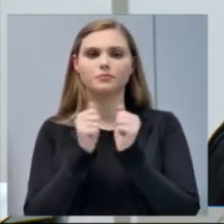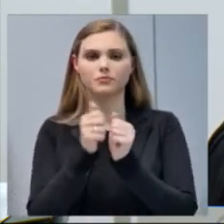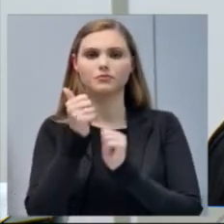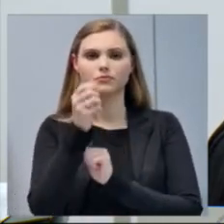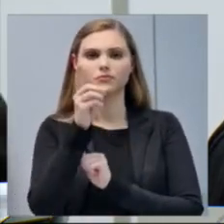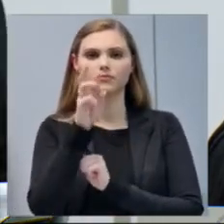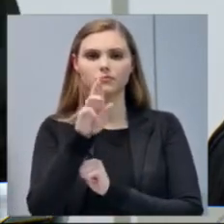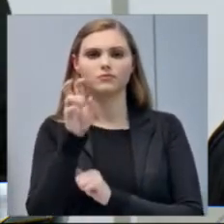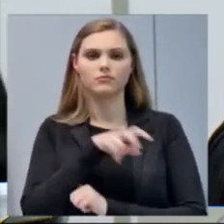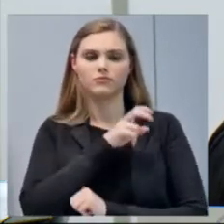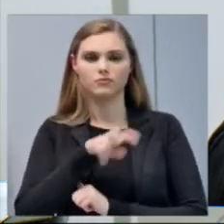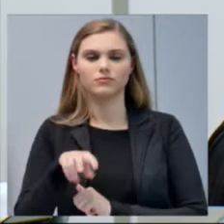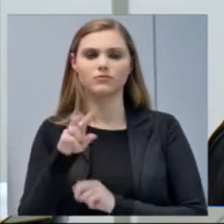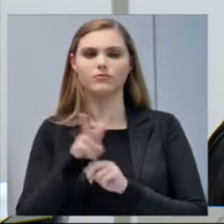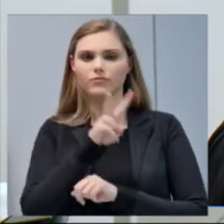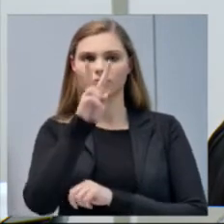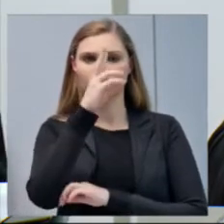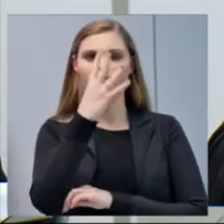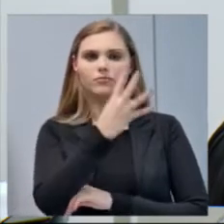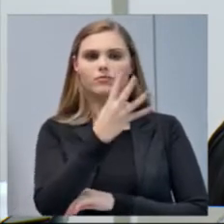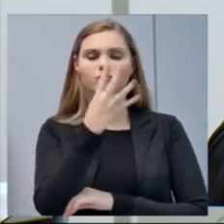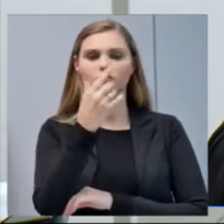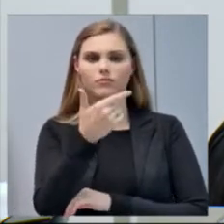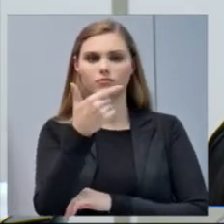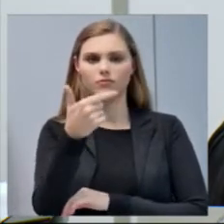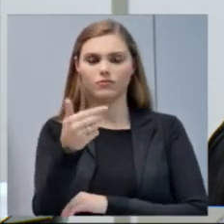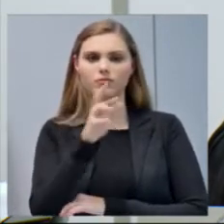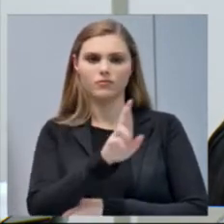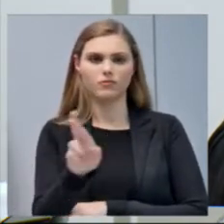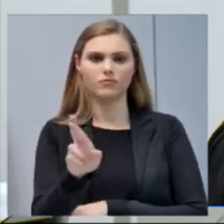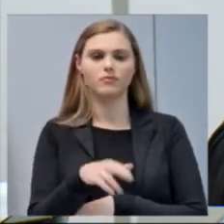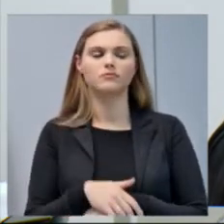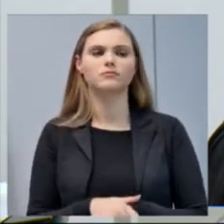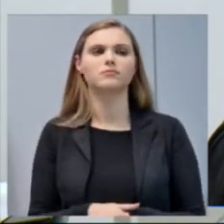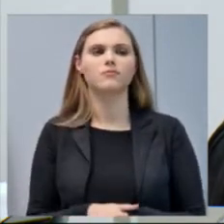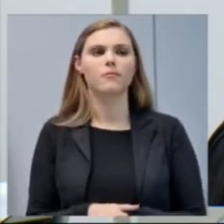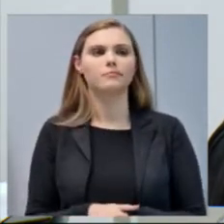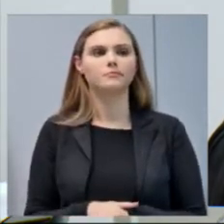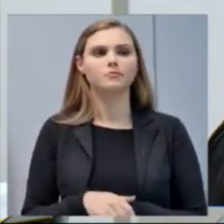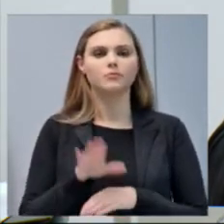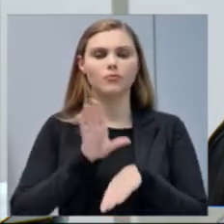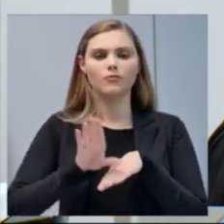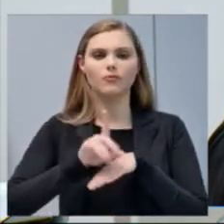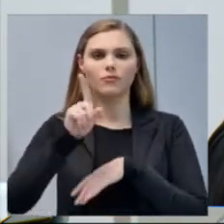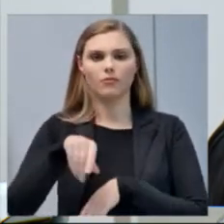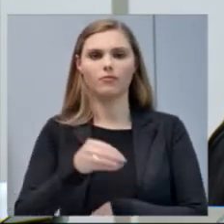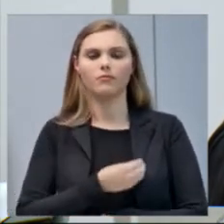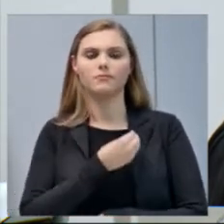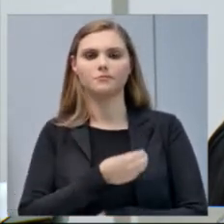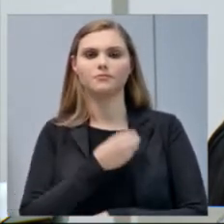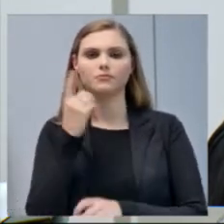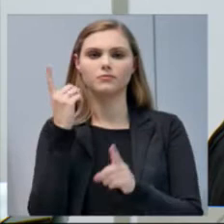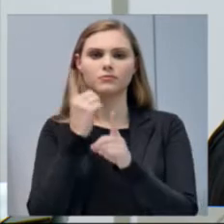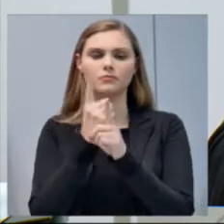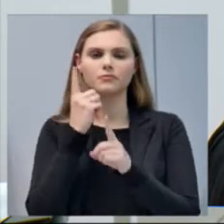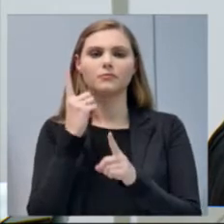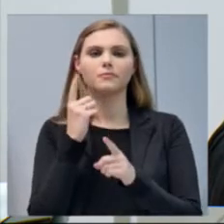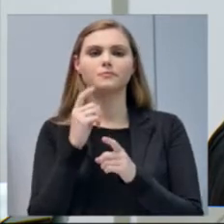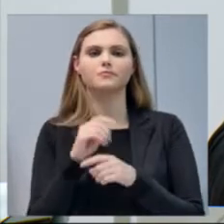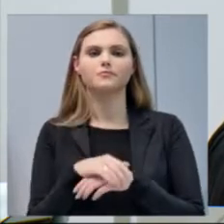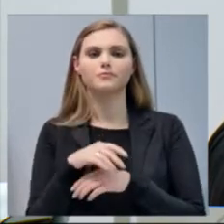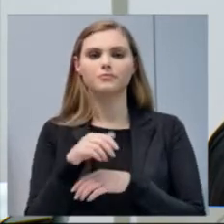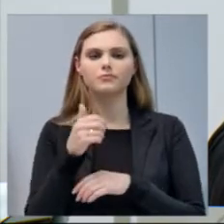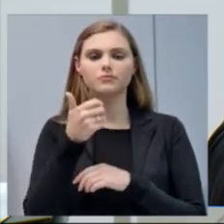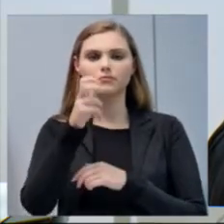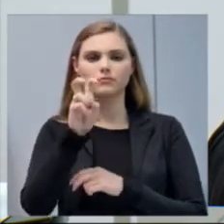Xancherê. Valor do curso, R$ 422. O curso será presencial com encontros